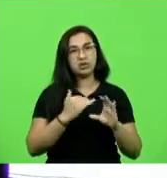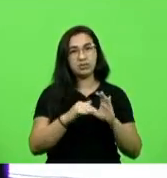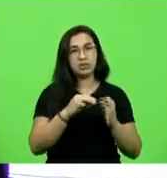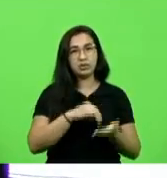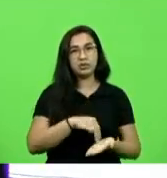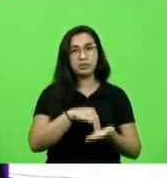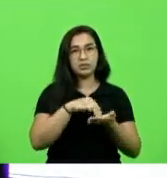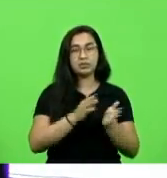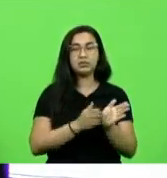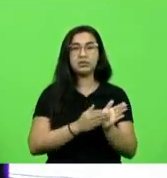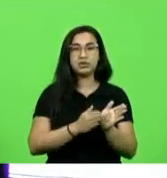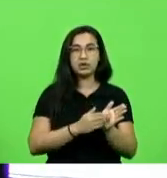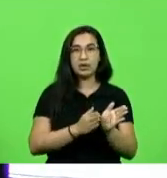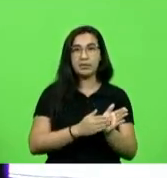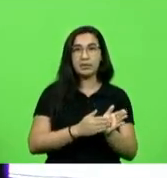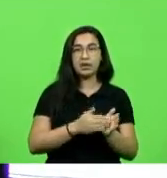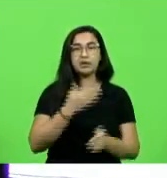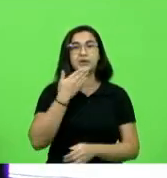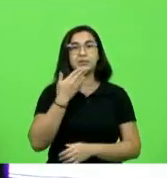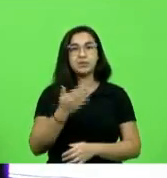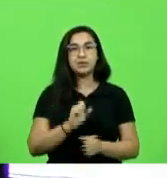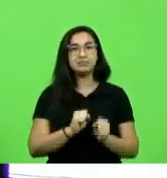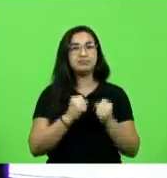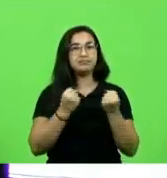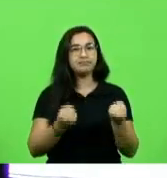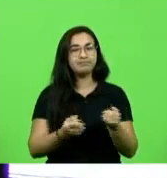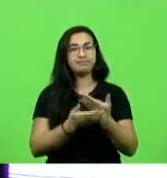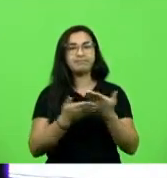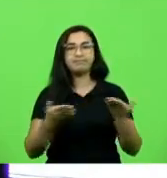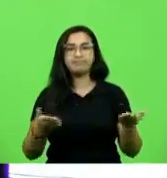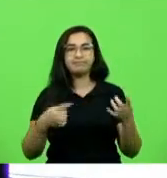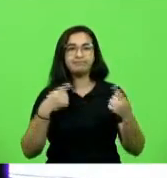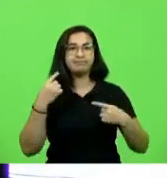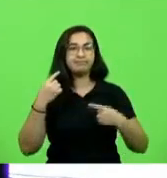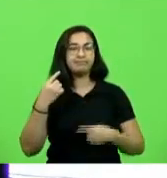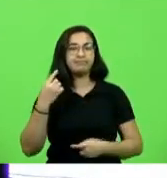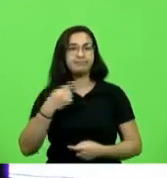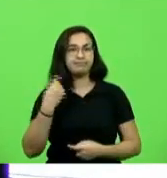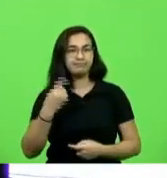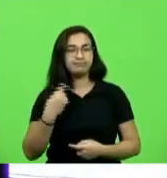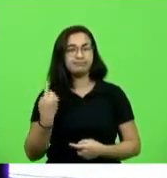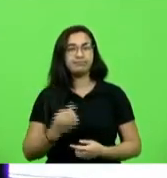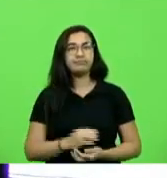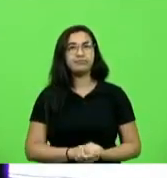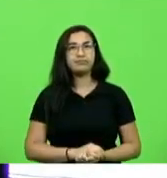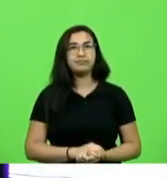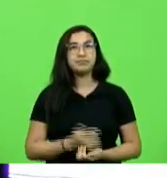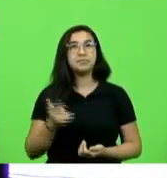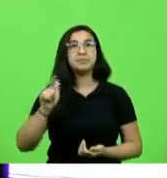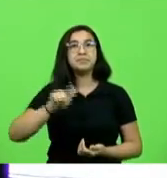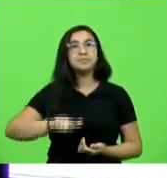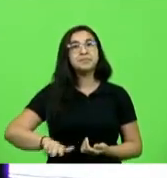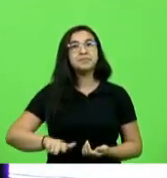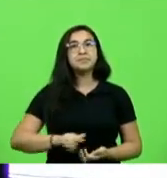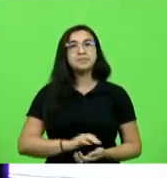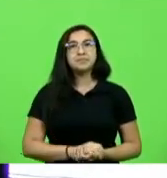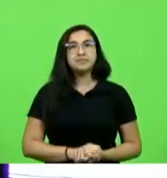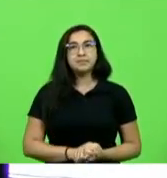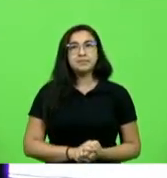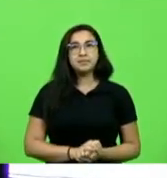aplauso que peço o apoio de todos os deputados e também registrar senhores deputados